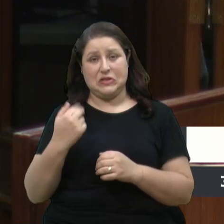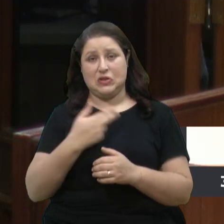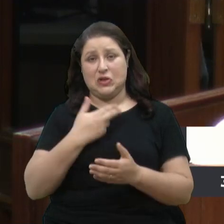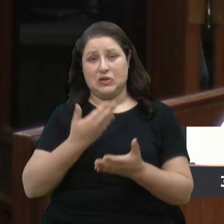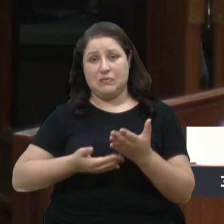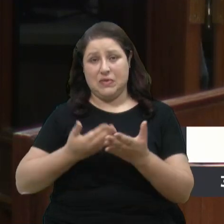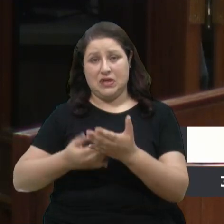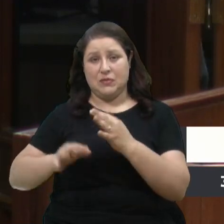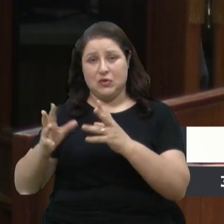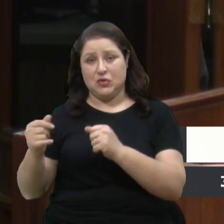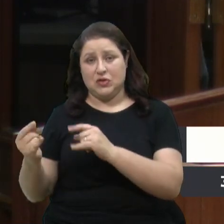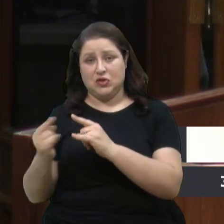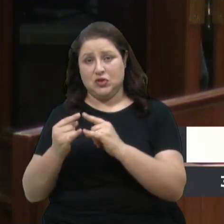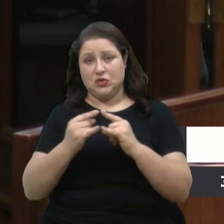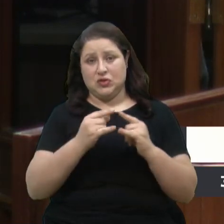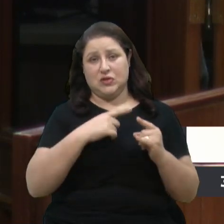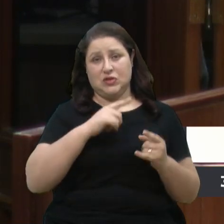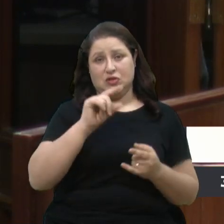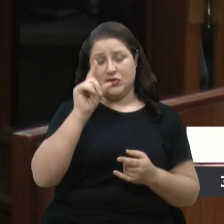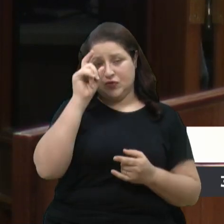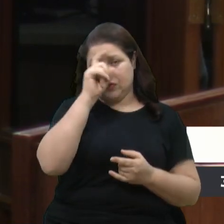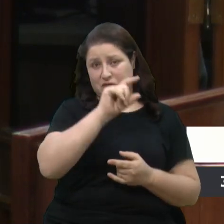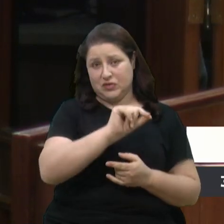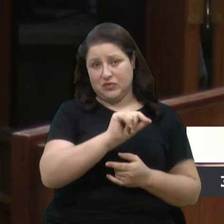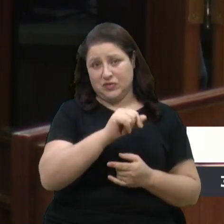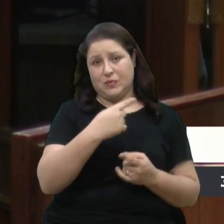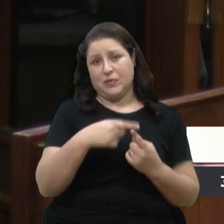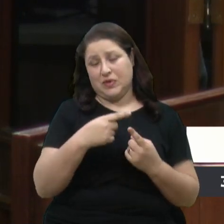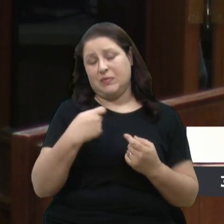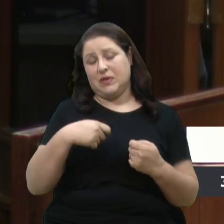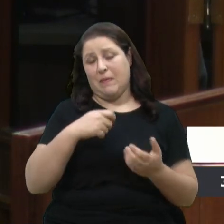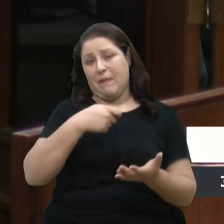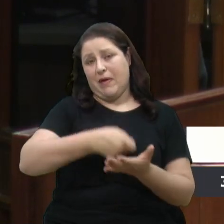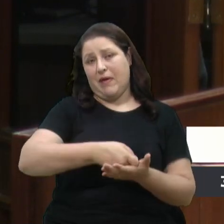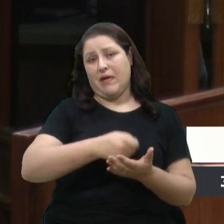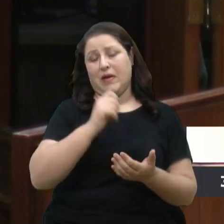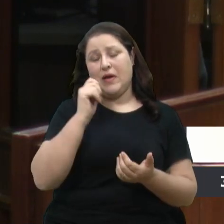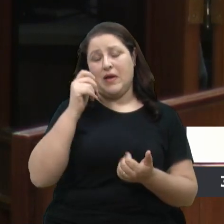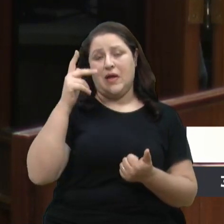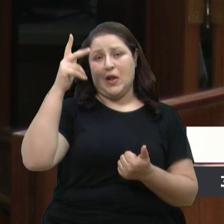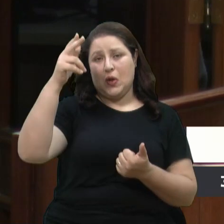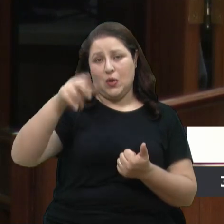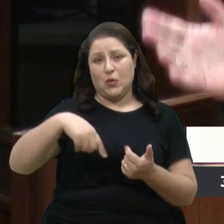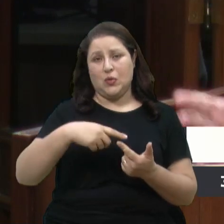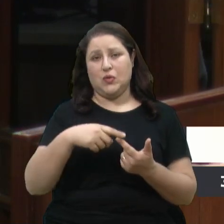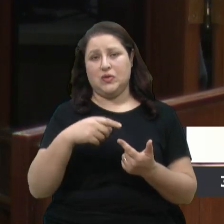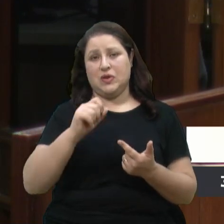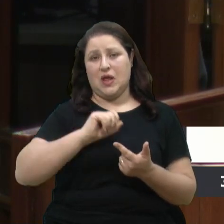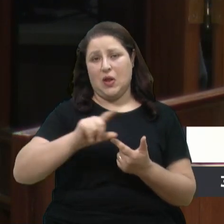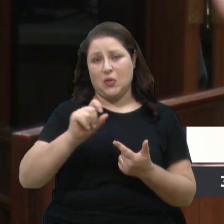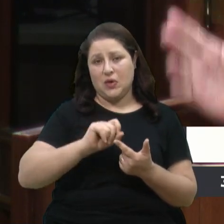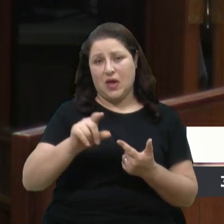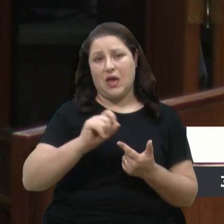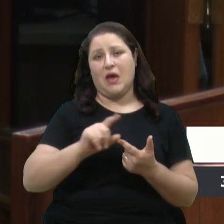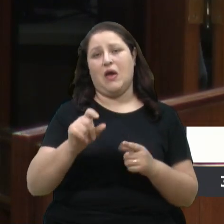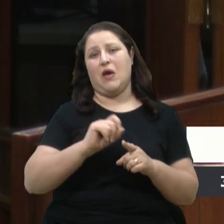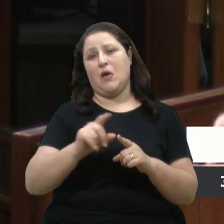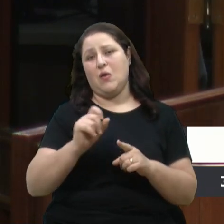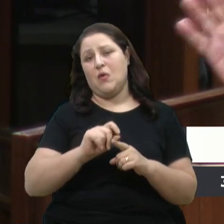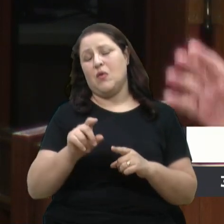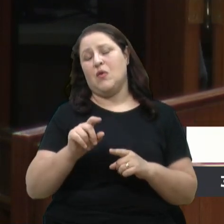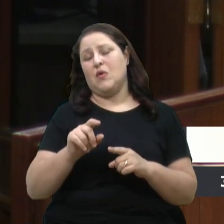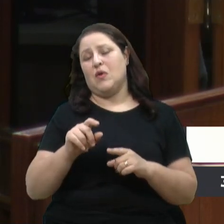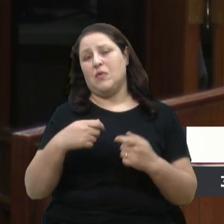que têm dificuldades financeiras, têm luz, têm aluguel, têm IPTU para pagar, a coisa não é assim, recebe dinheiro do governo